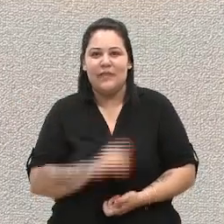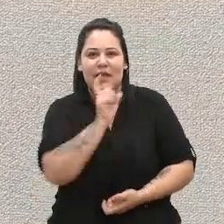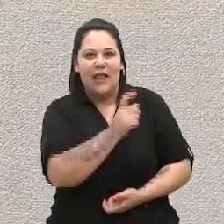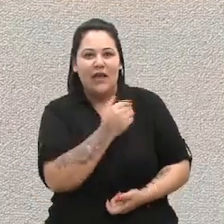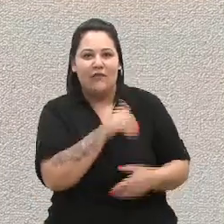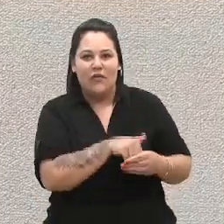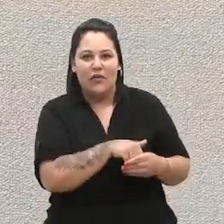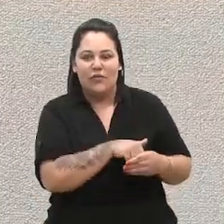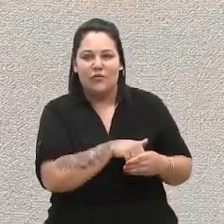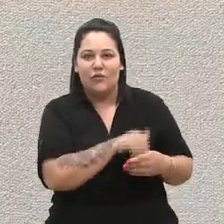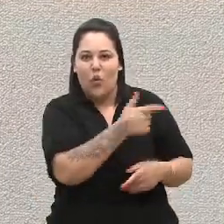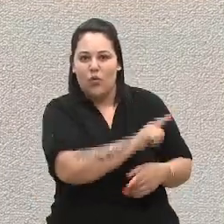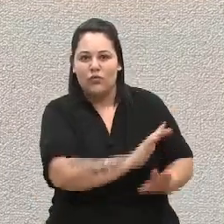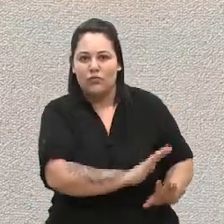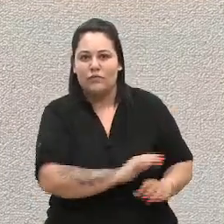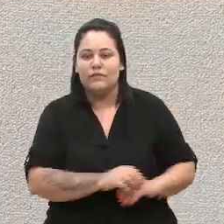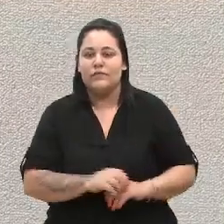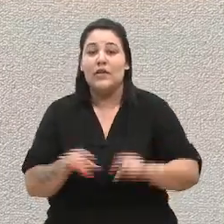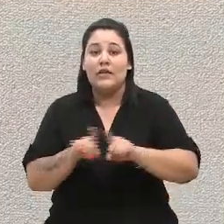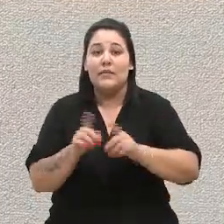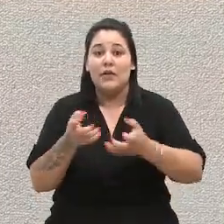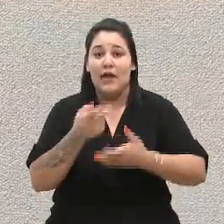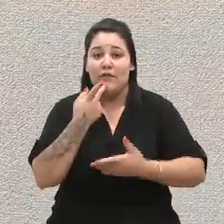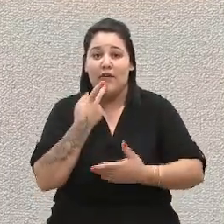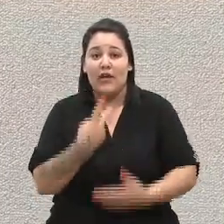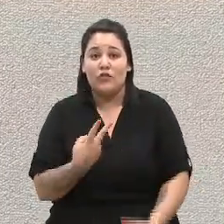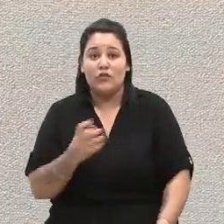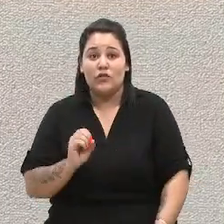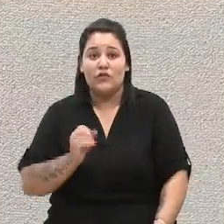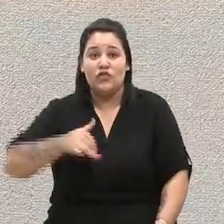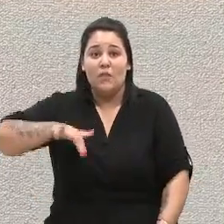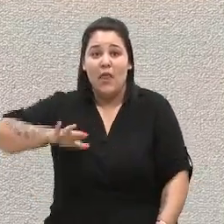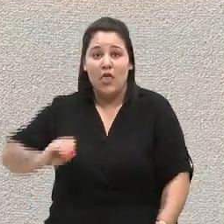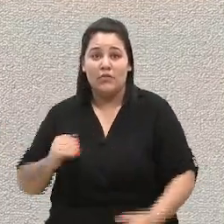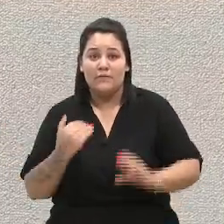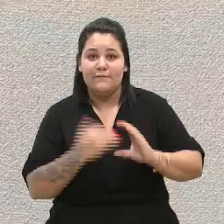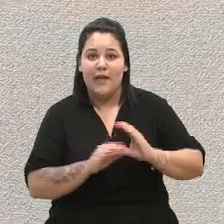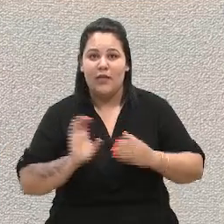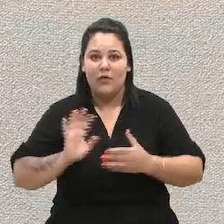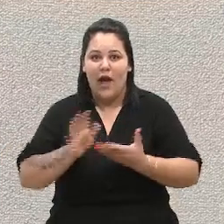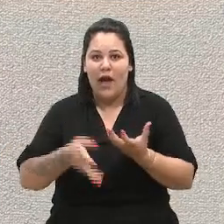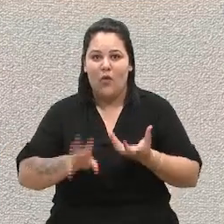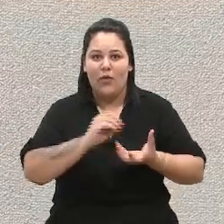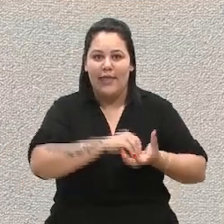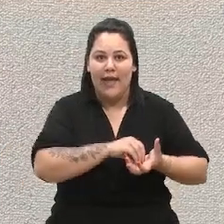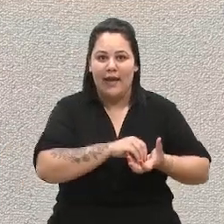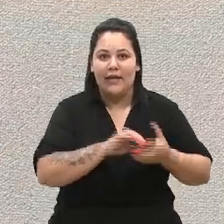Também eu quero concluir dizendo que os 20 milhões destinados à Codeca também é muito importante.